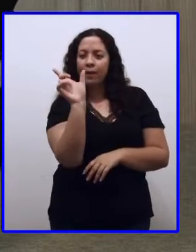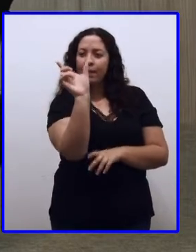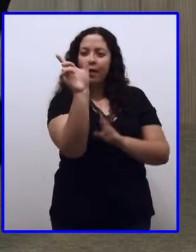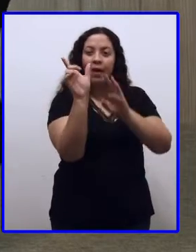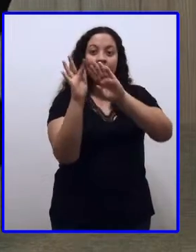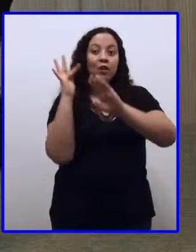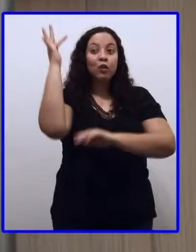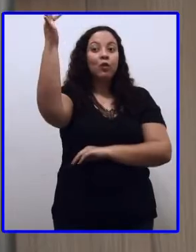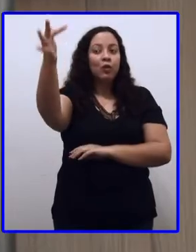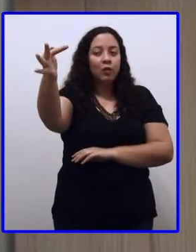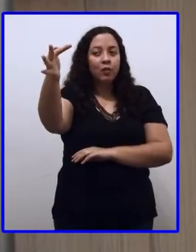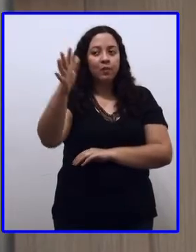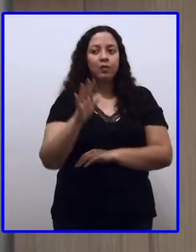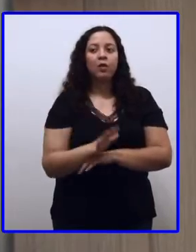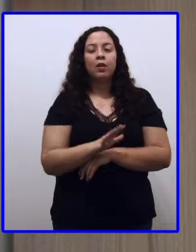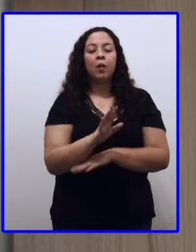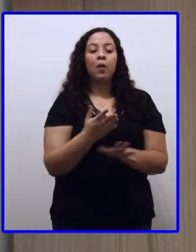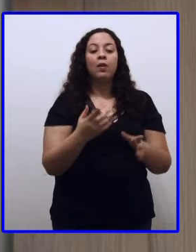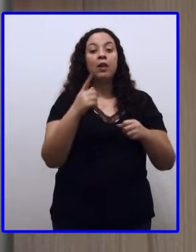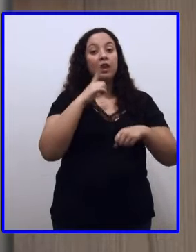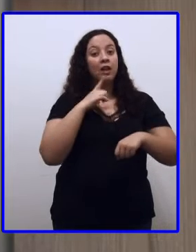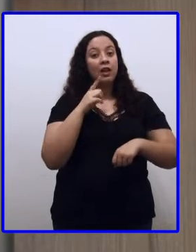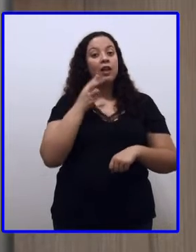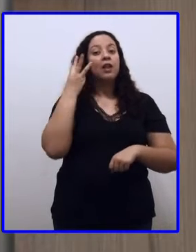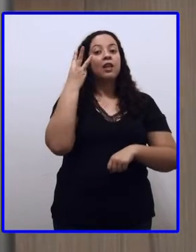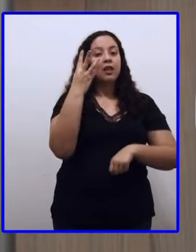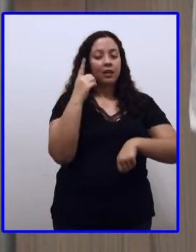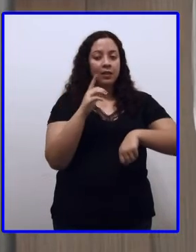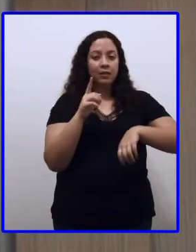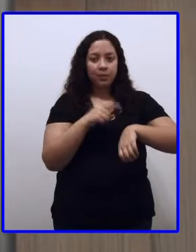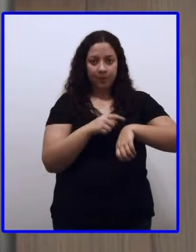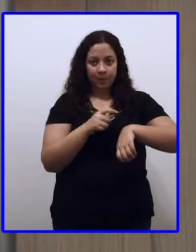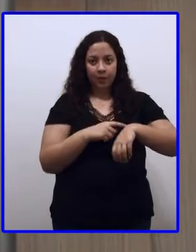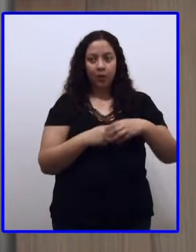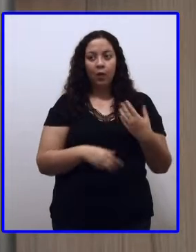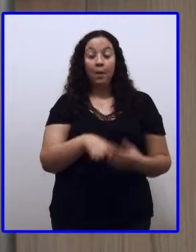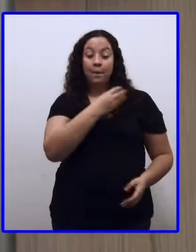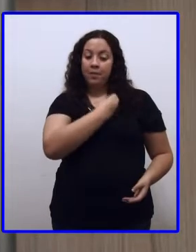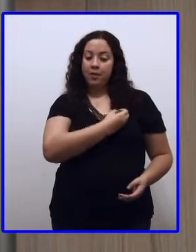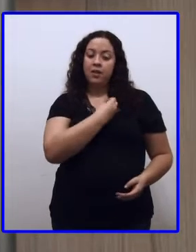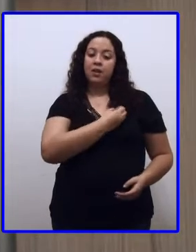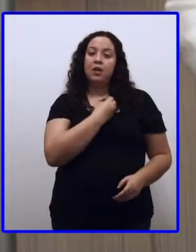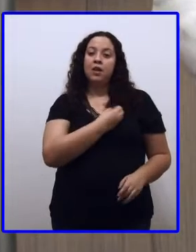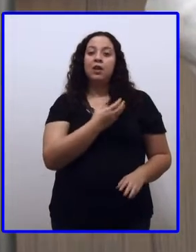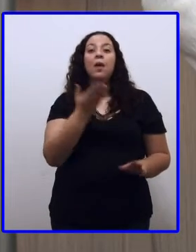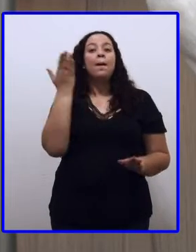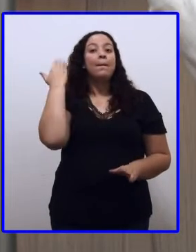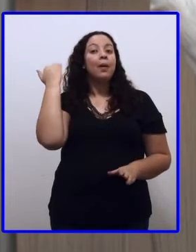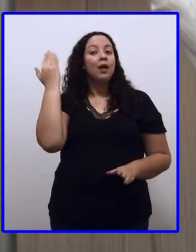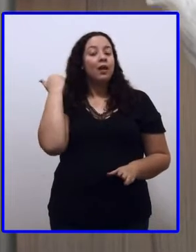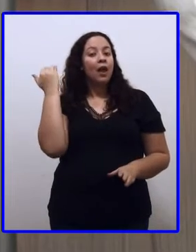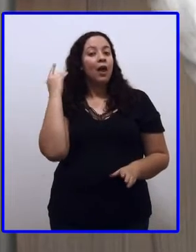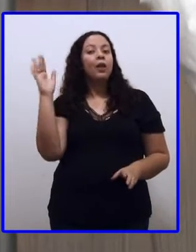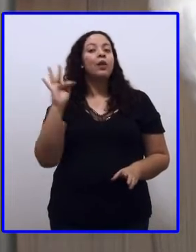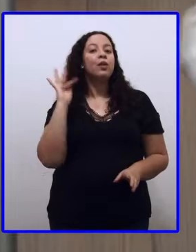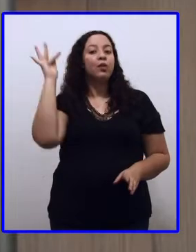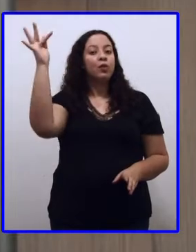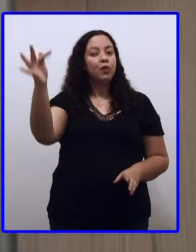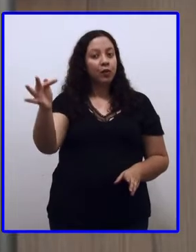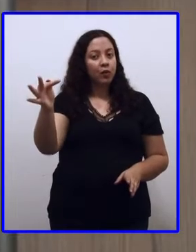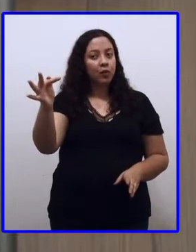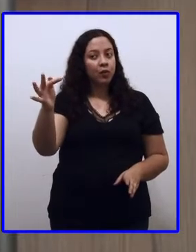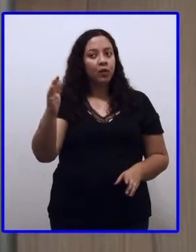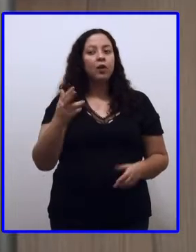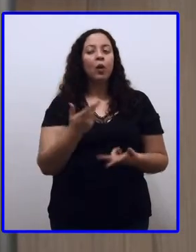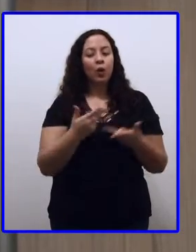tempos. O presente, que é o que acontece agora. O passado, ou também conhecido como pretérito, que é o que aconteceu. E o